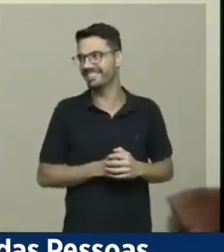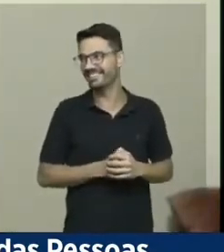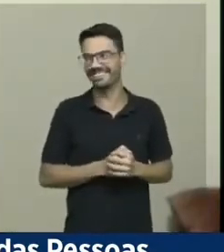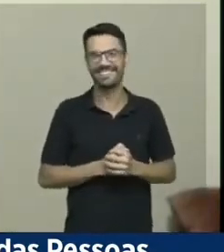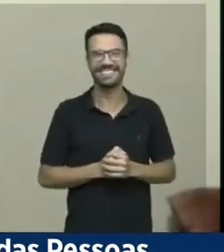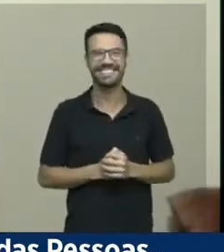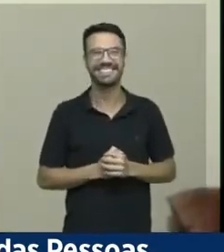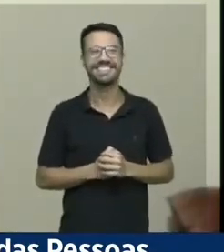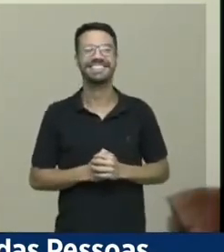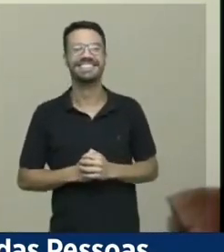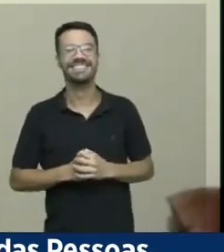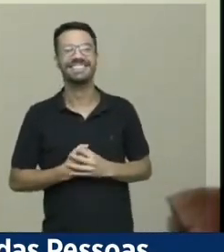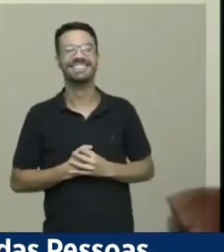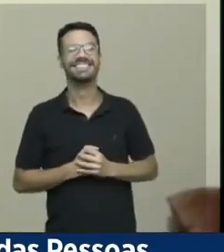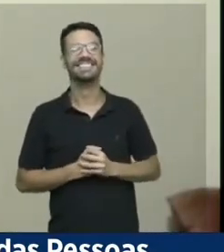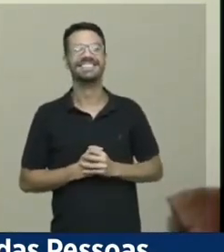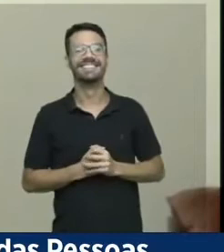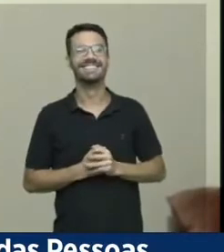que aí está posta.